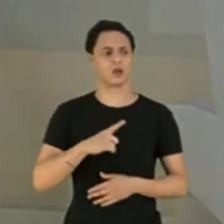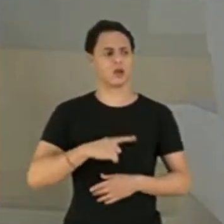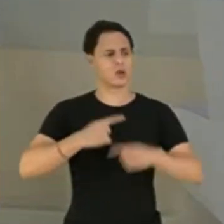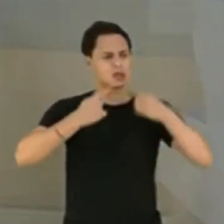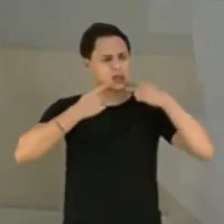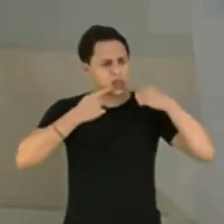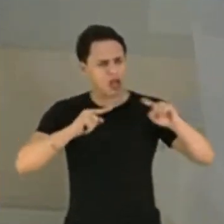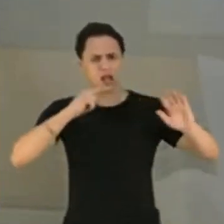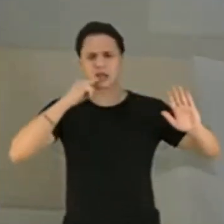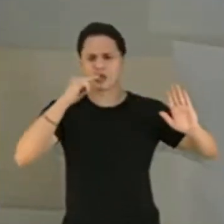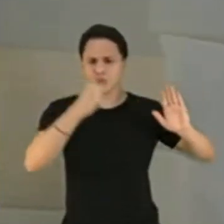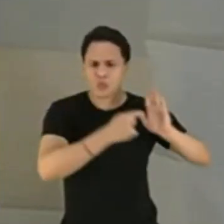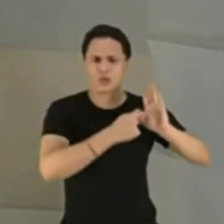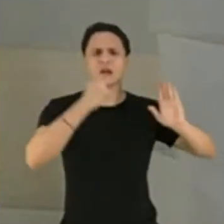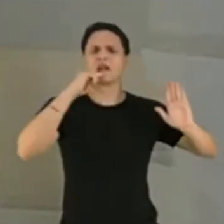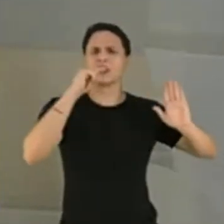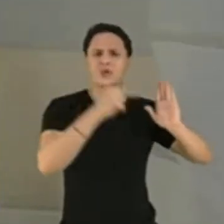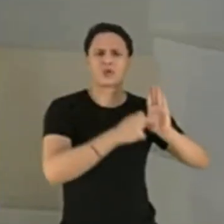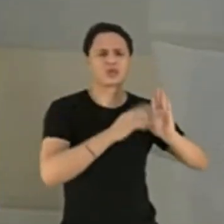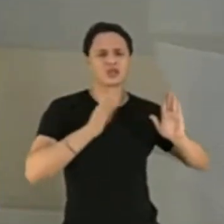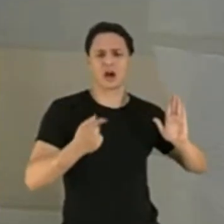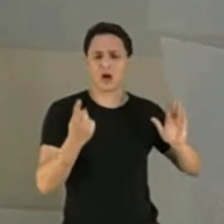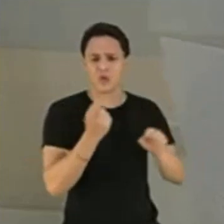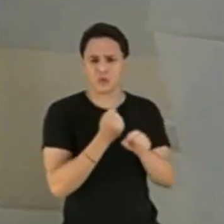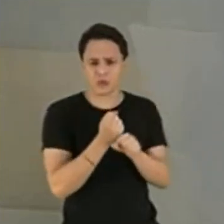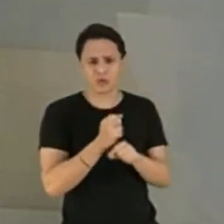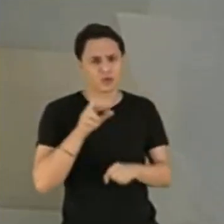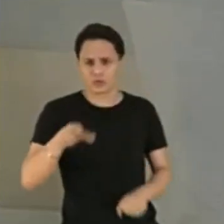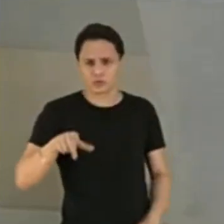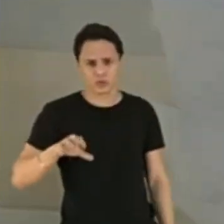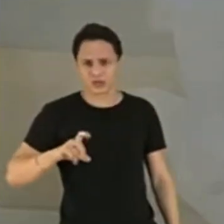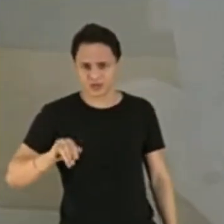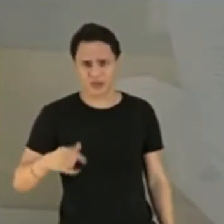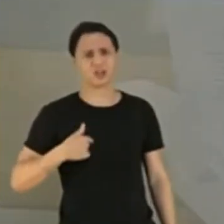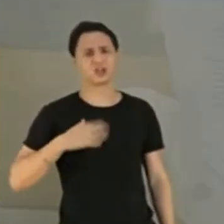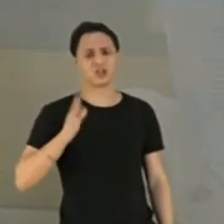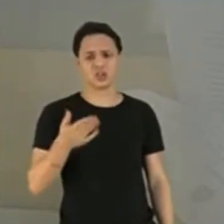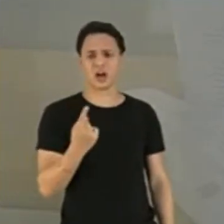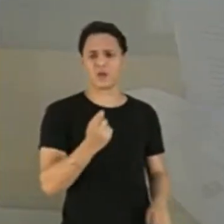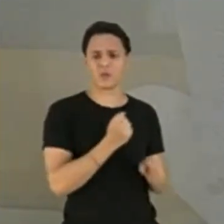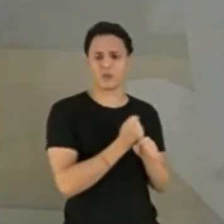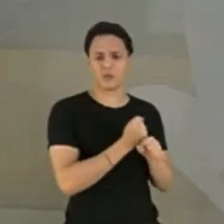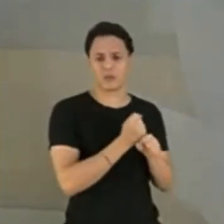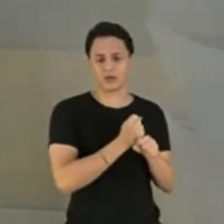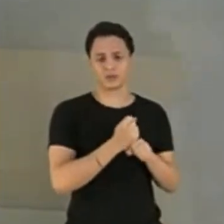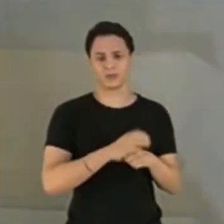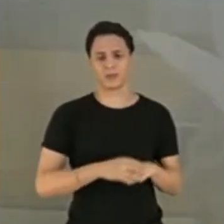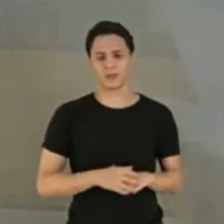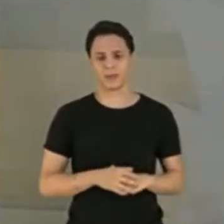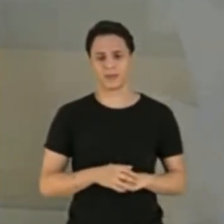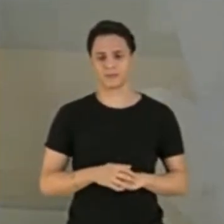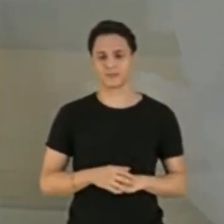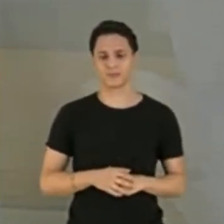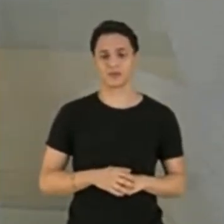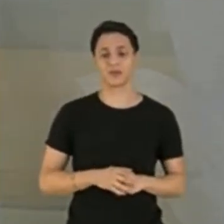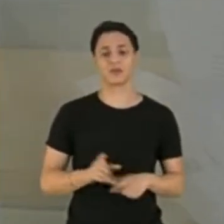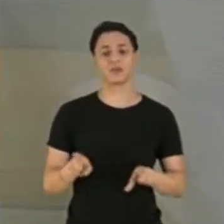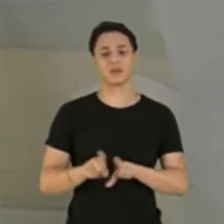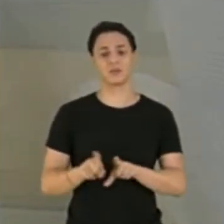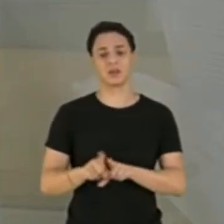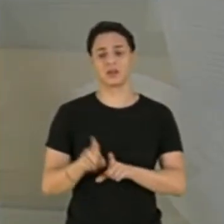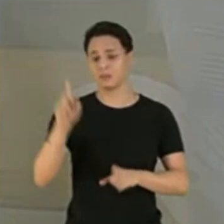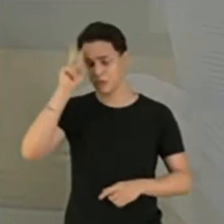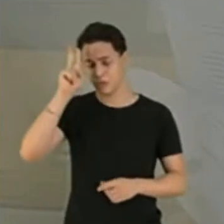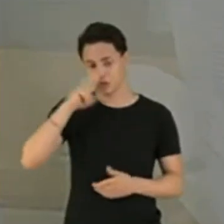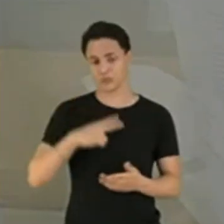há mais de um ano. Não é coisa de CPI, não. Há mais de um ano. E como não lembrar da compra pelo